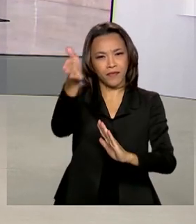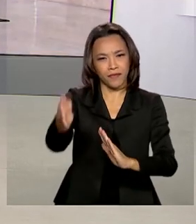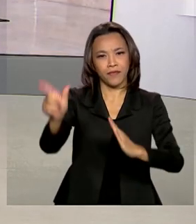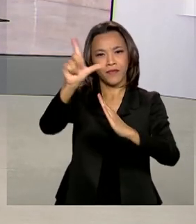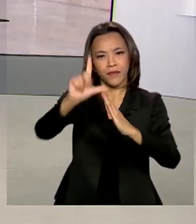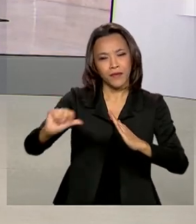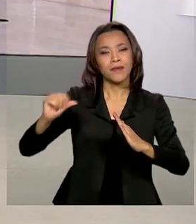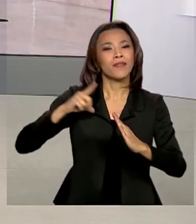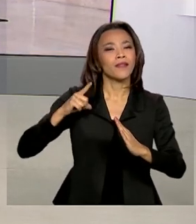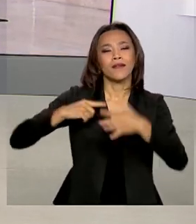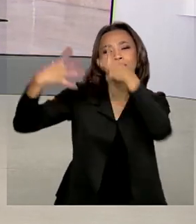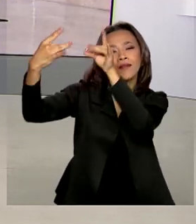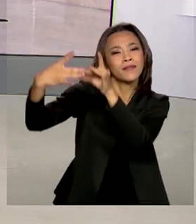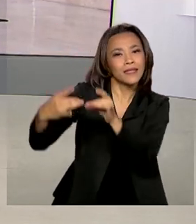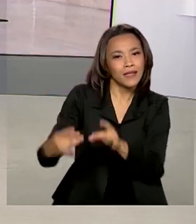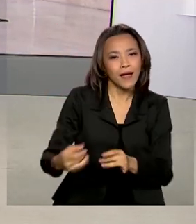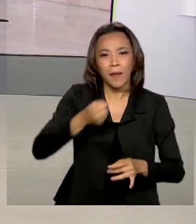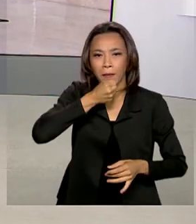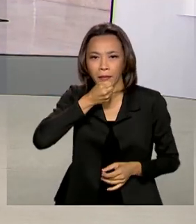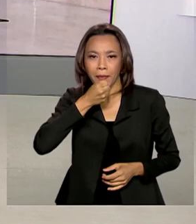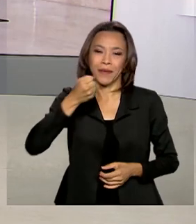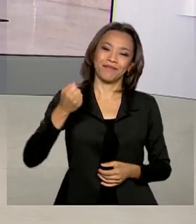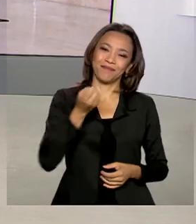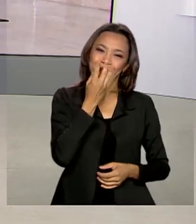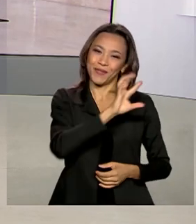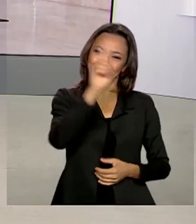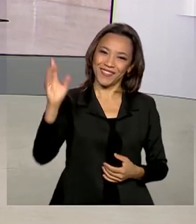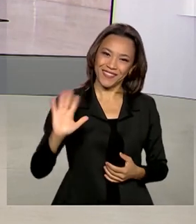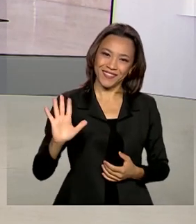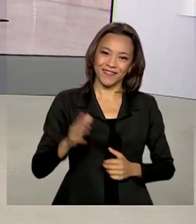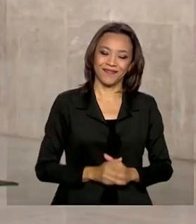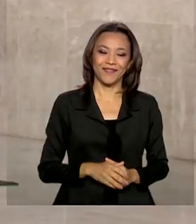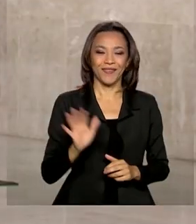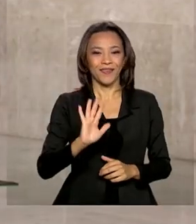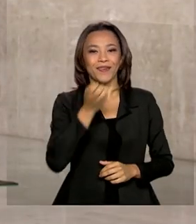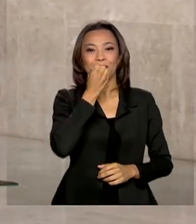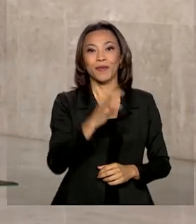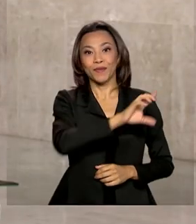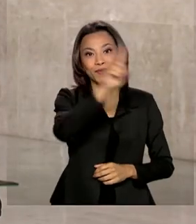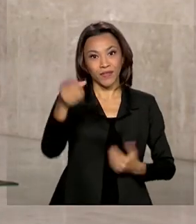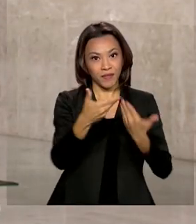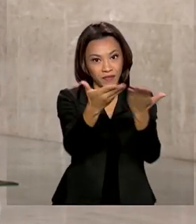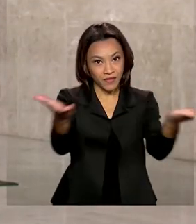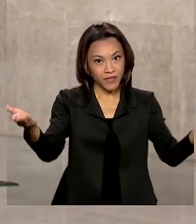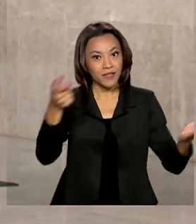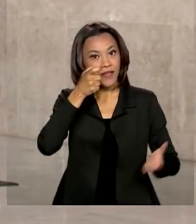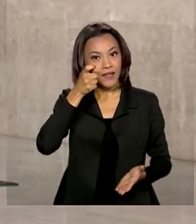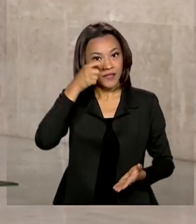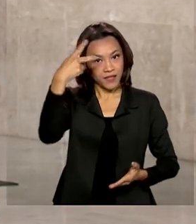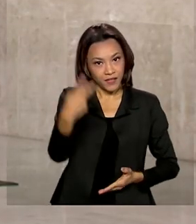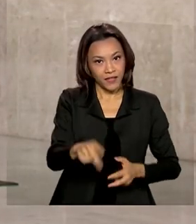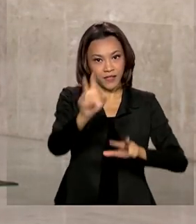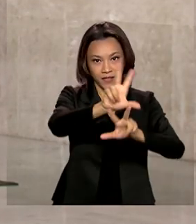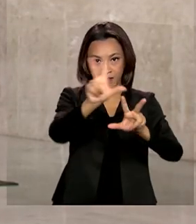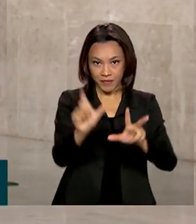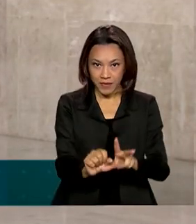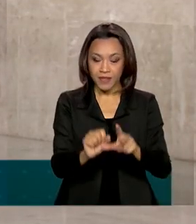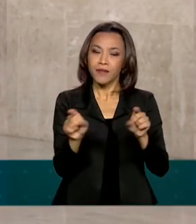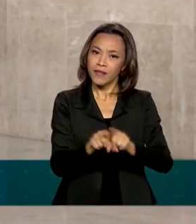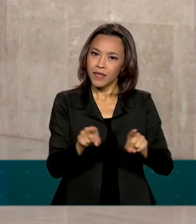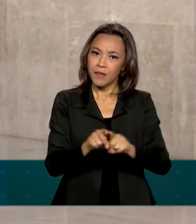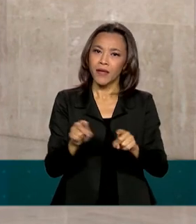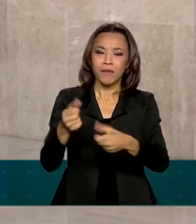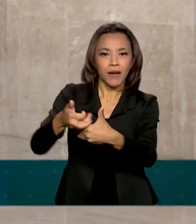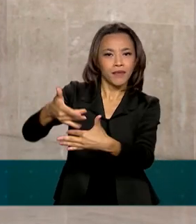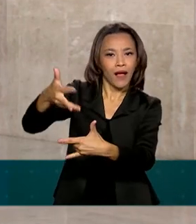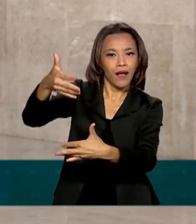Fernandes traz ao vivo os detalhes pra gente. Márcia, bom dia. Oi Renata, bom dia pra você, bom dia pra todos que nos acompanham aqui pela TV Brasil e também pelas